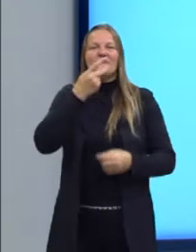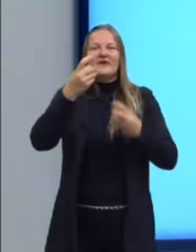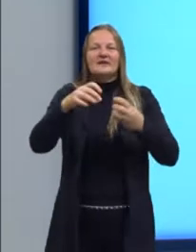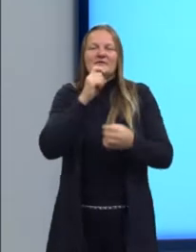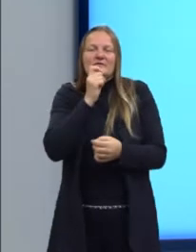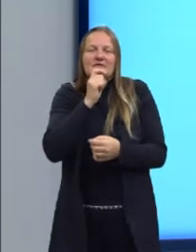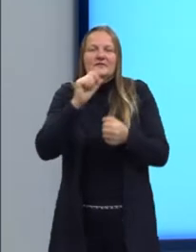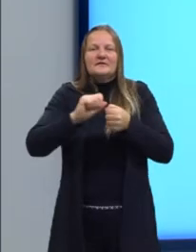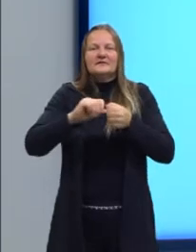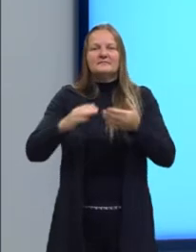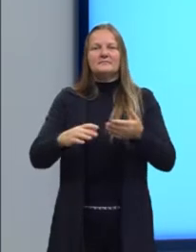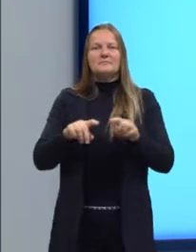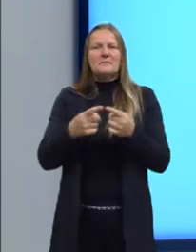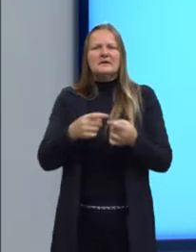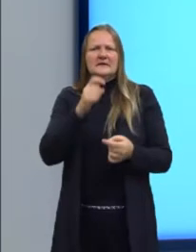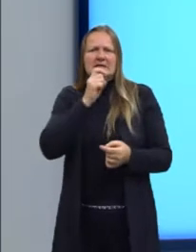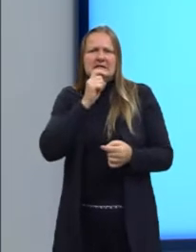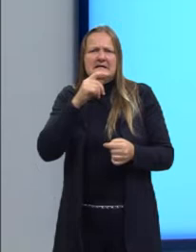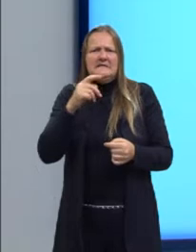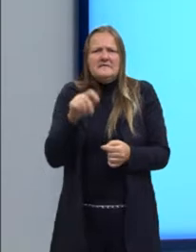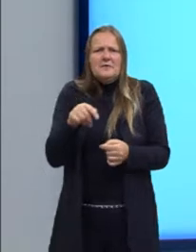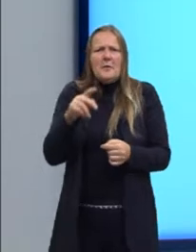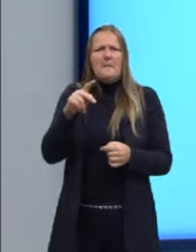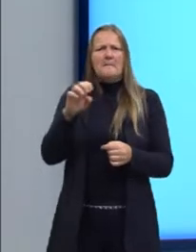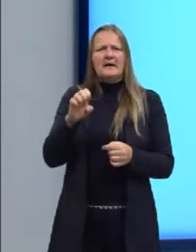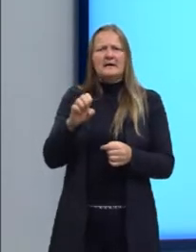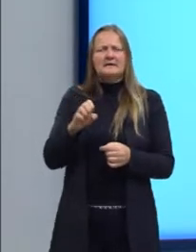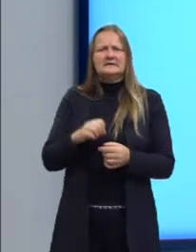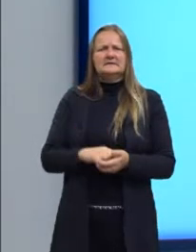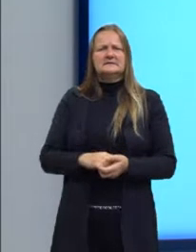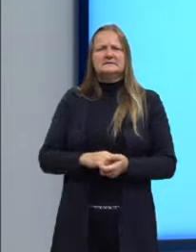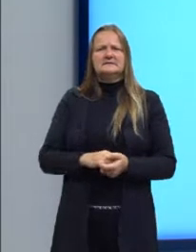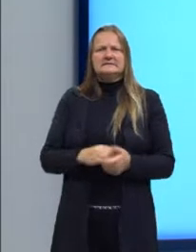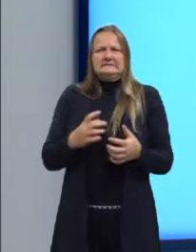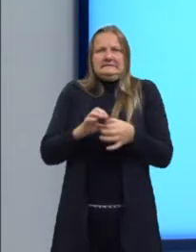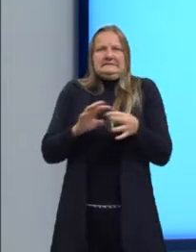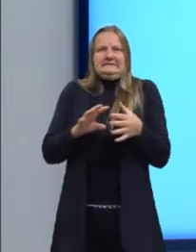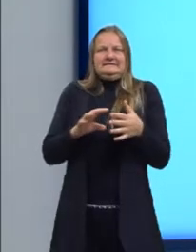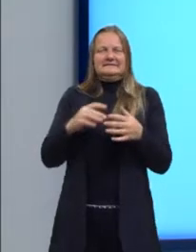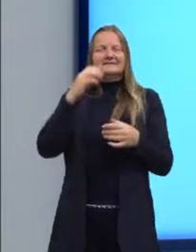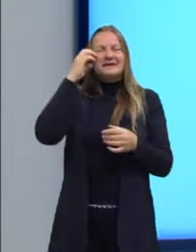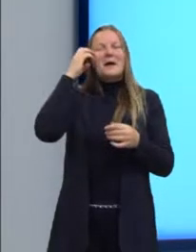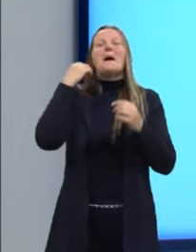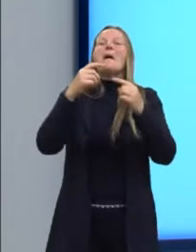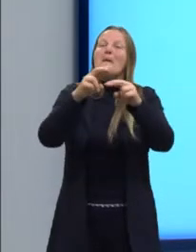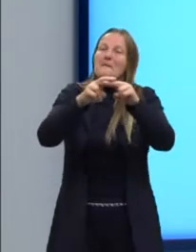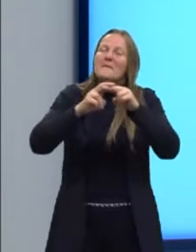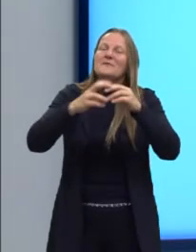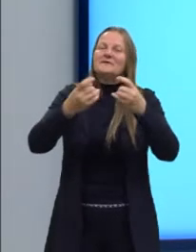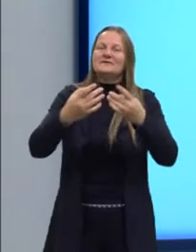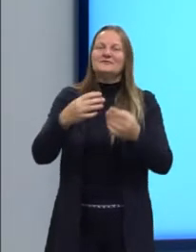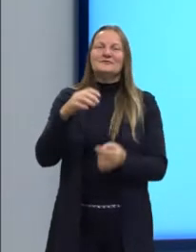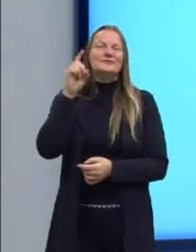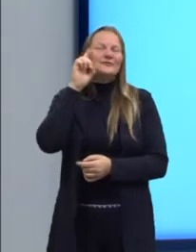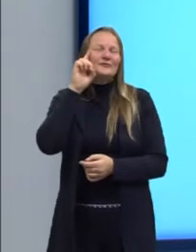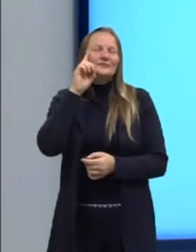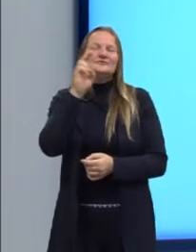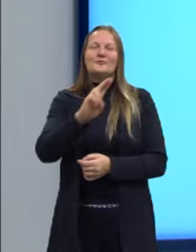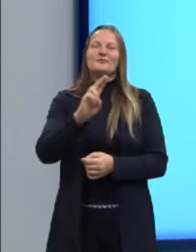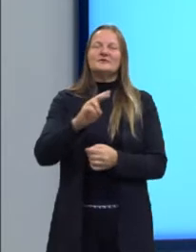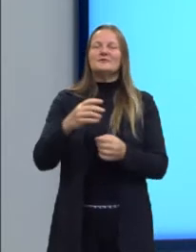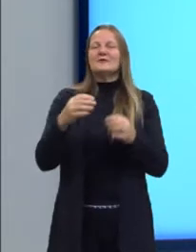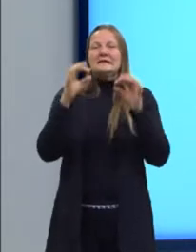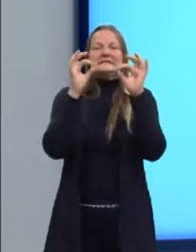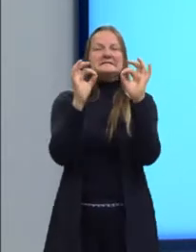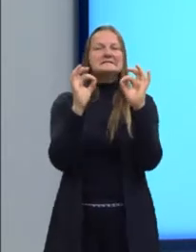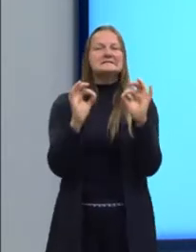que estou fazendo, mas está um frio nos meus pés hoje à noite, que Deus livre. Então, é assim, é por aí essa ideia da língua coloquial. A